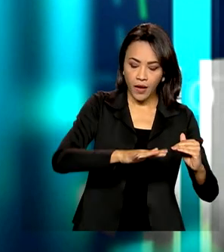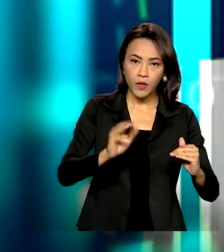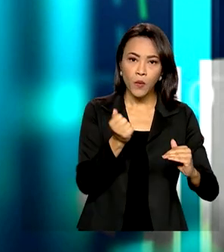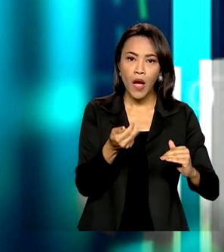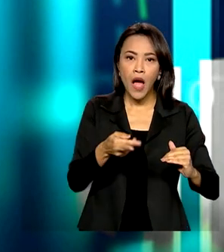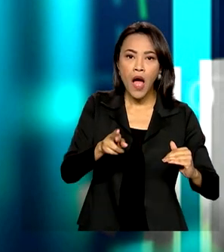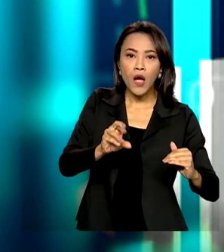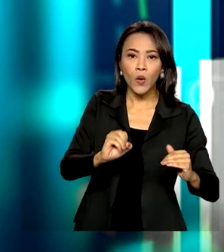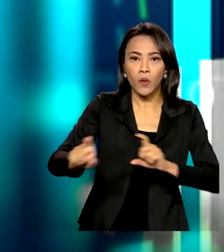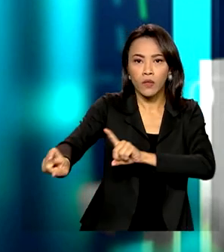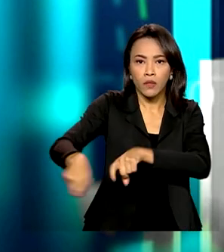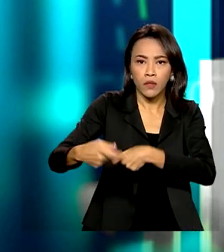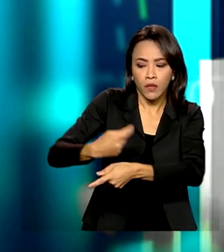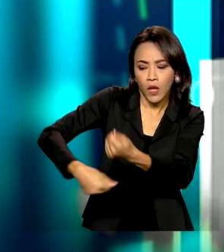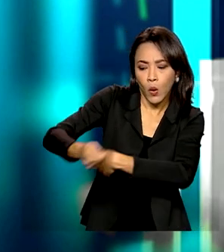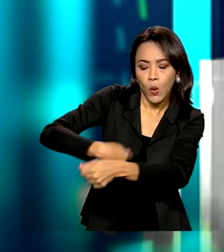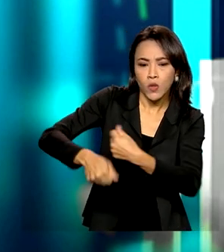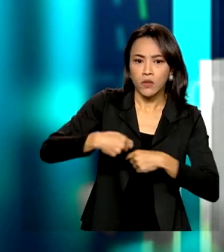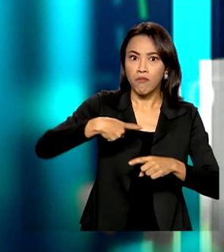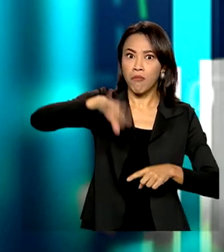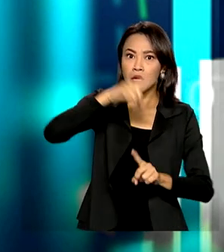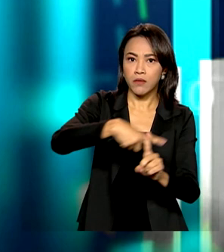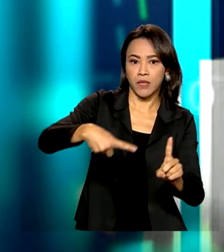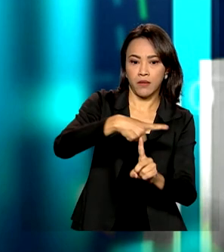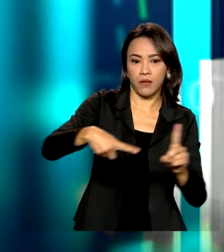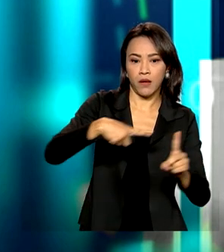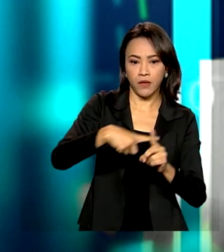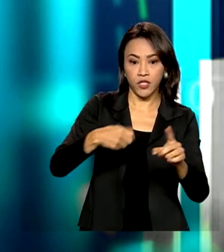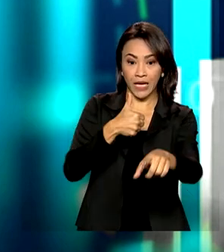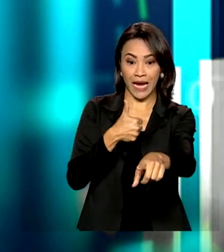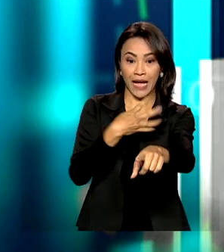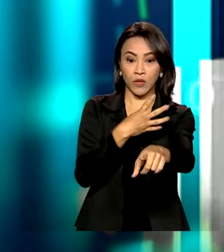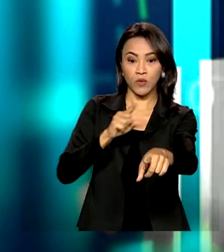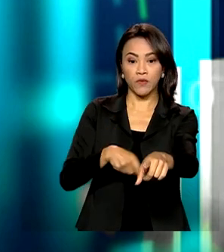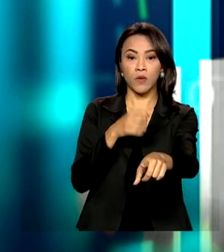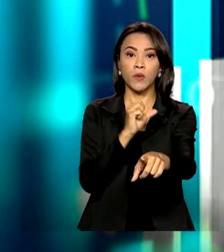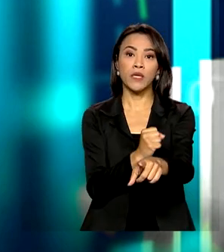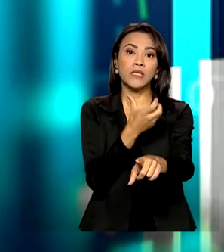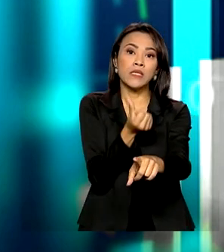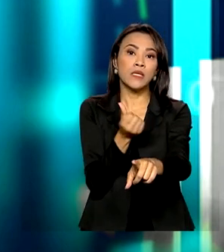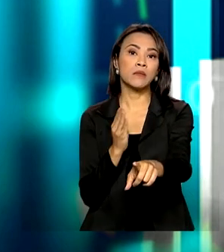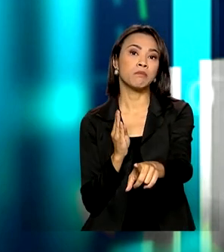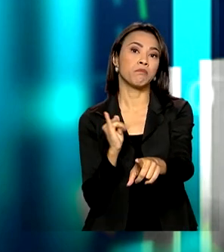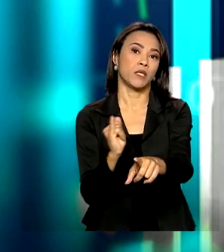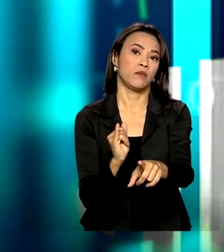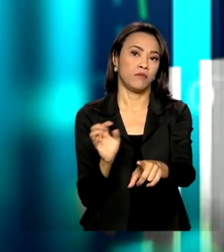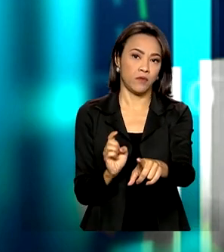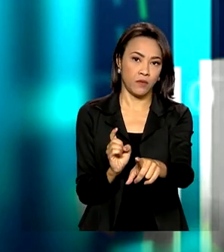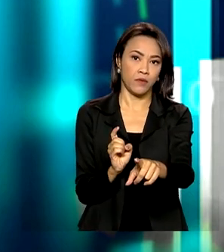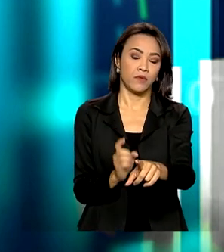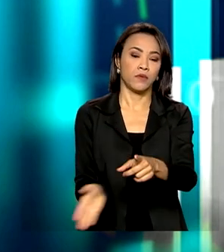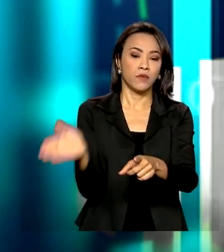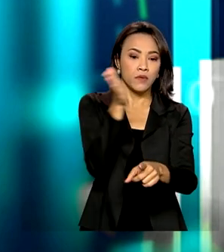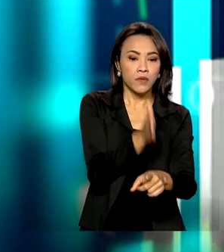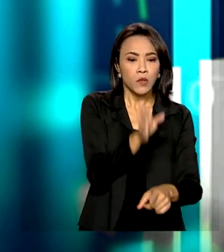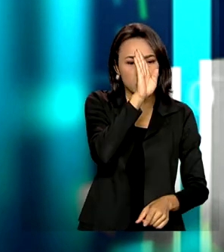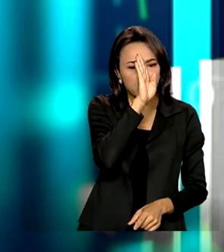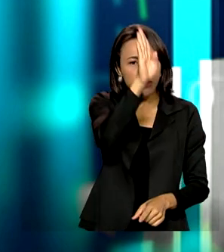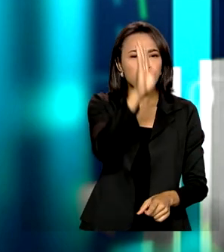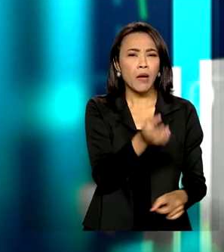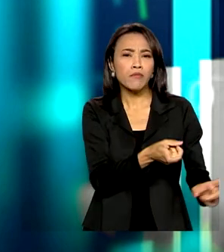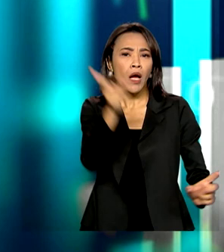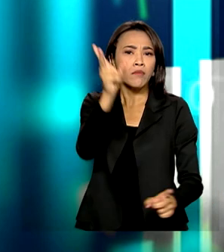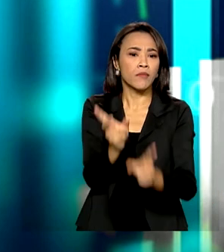representa mais da metade, em torno de 50%, com 14,86 bilhões de dólares. Os principais produtos